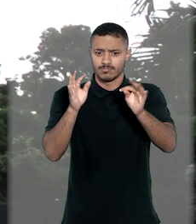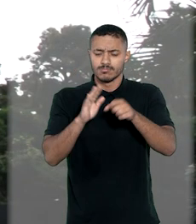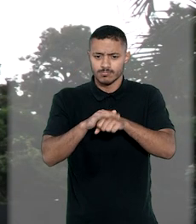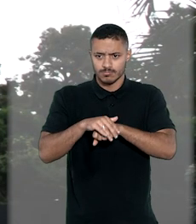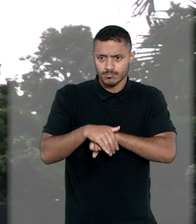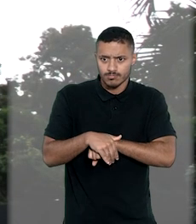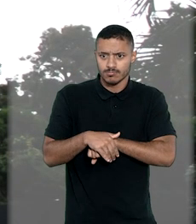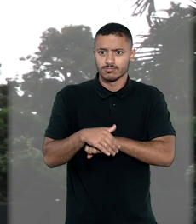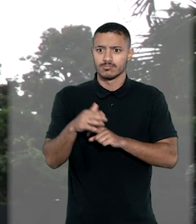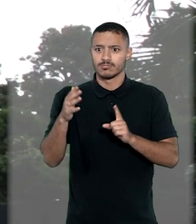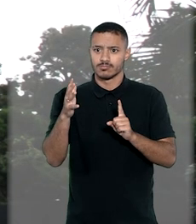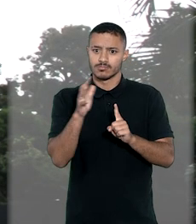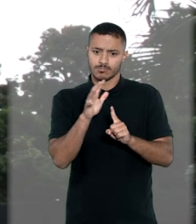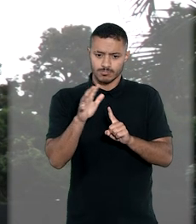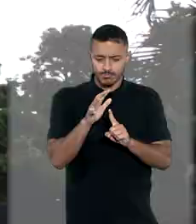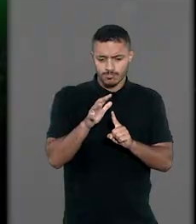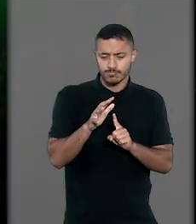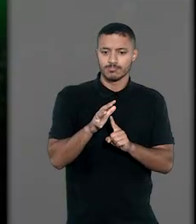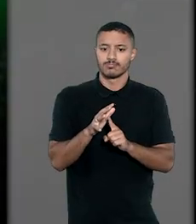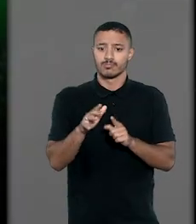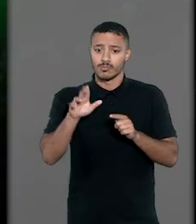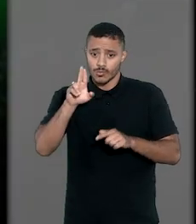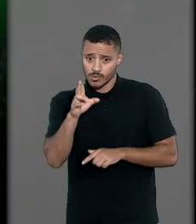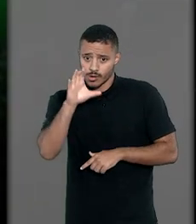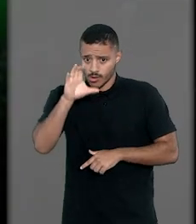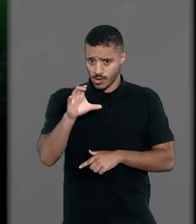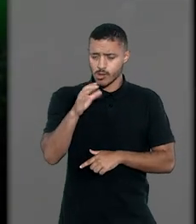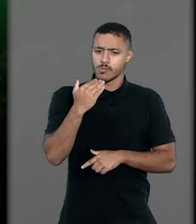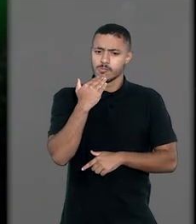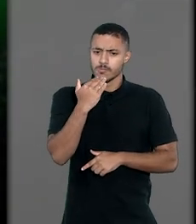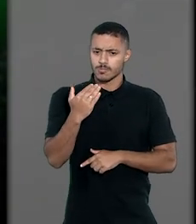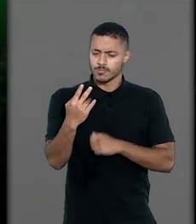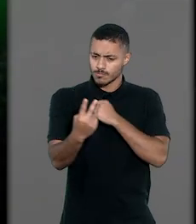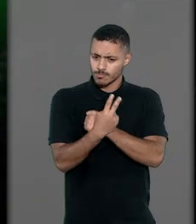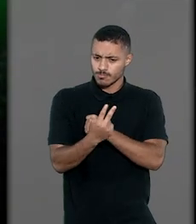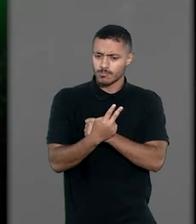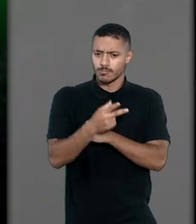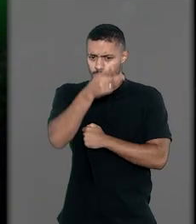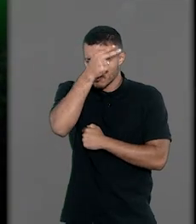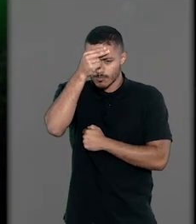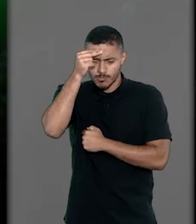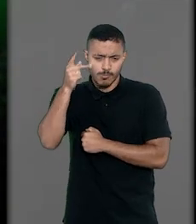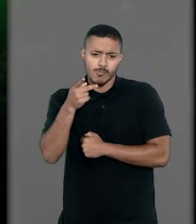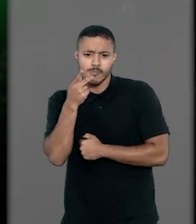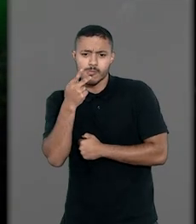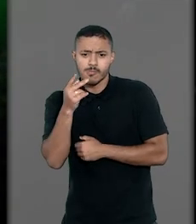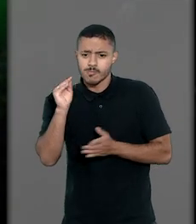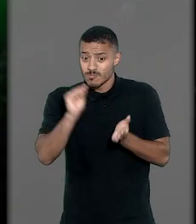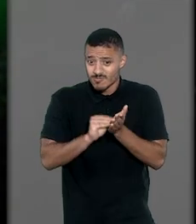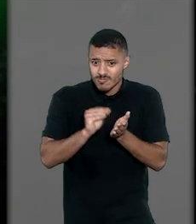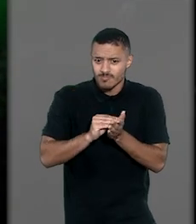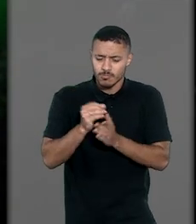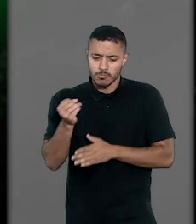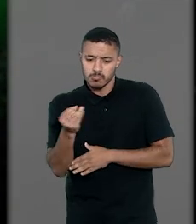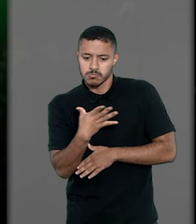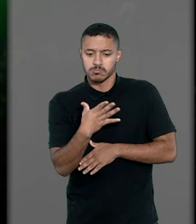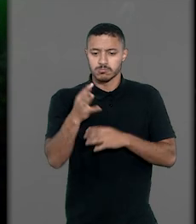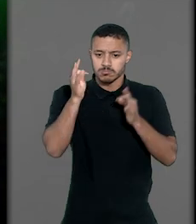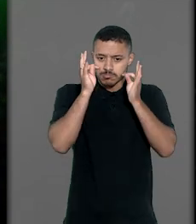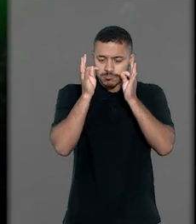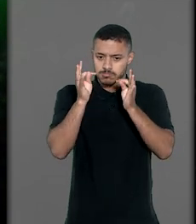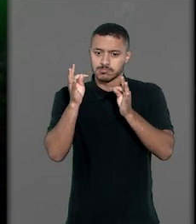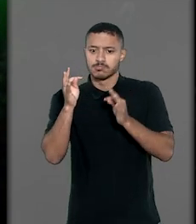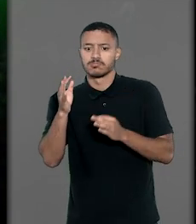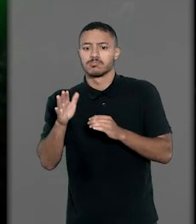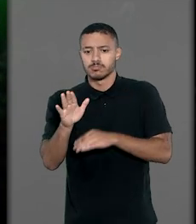testemunhas e a ocultação de provas. No habeas corpus com pedido de eliminar, a defesa do prefeito alegou a ausência de fatos